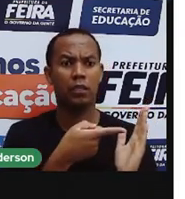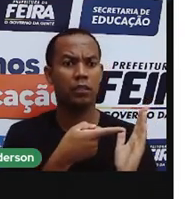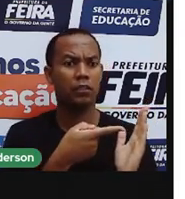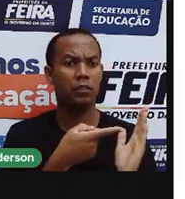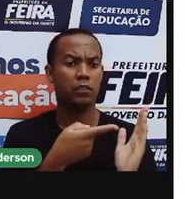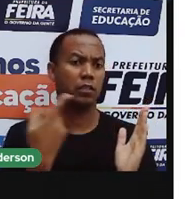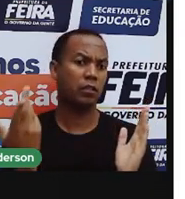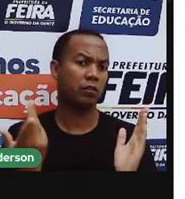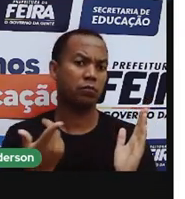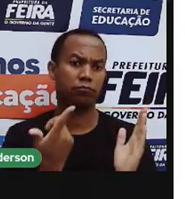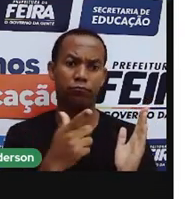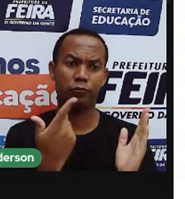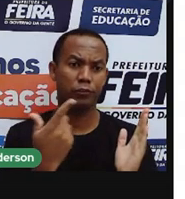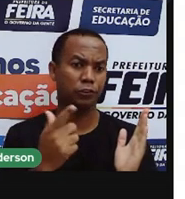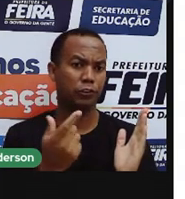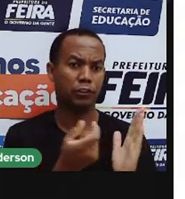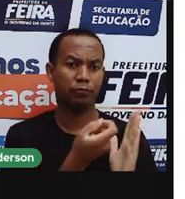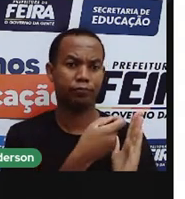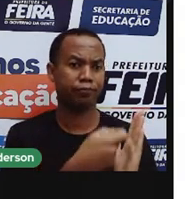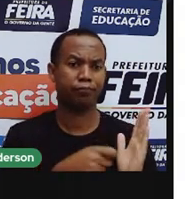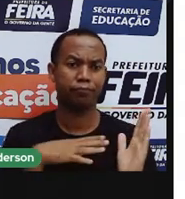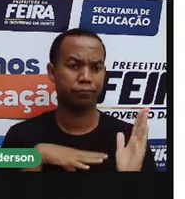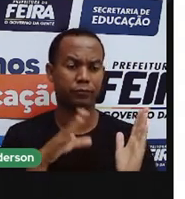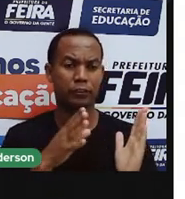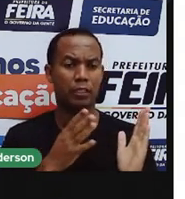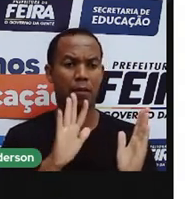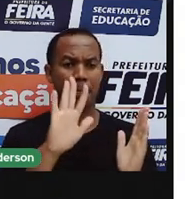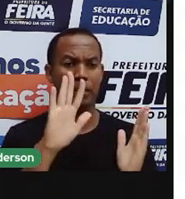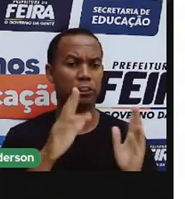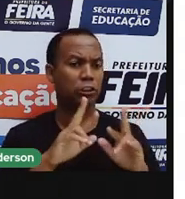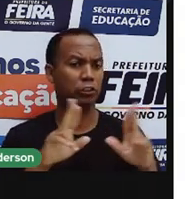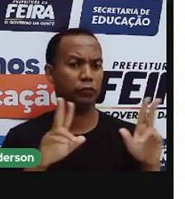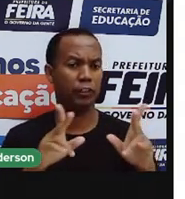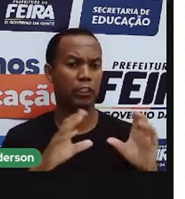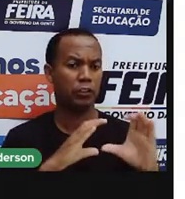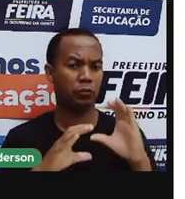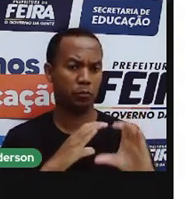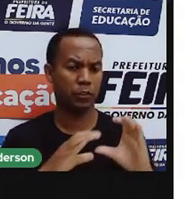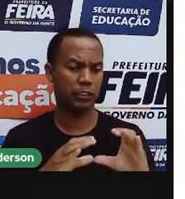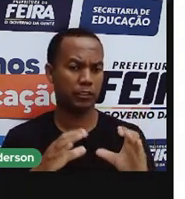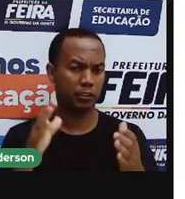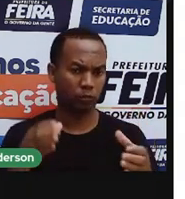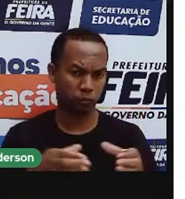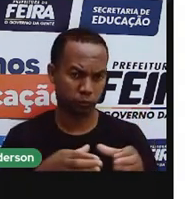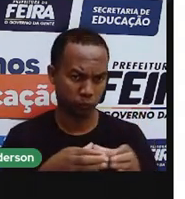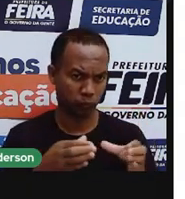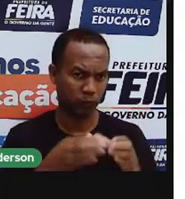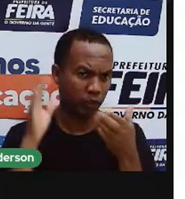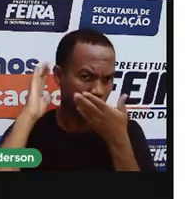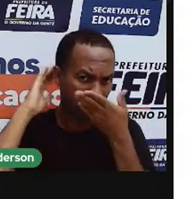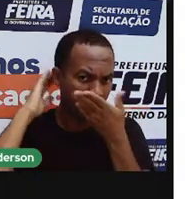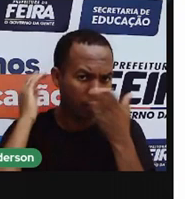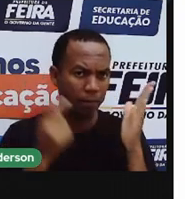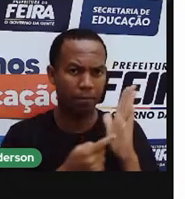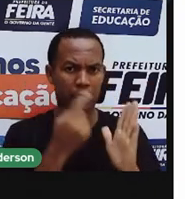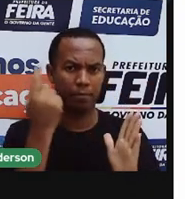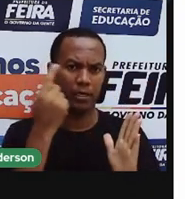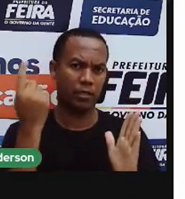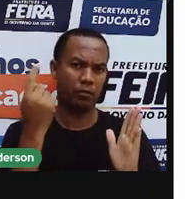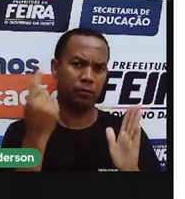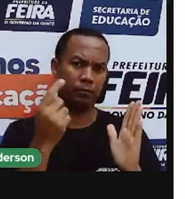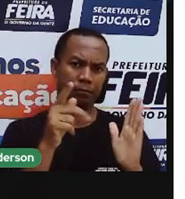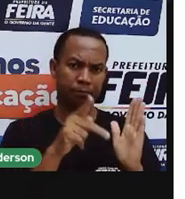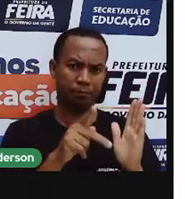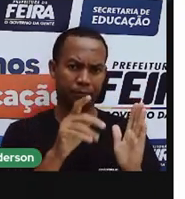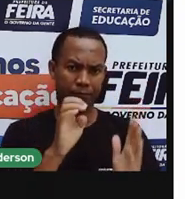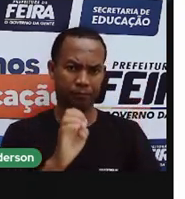deles de fazer os registros e se comunicar, mas não como a nossa. E aí, essa carta é o primeiro documento sobre,